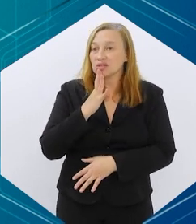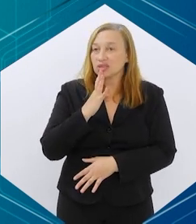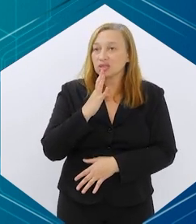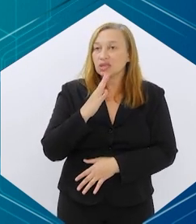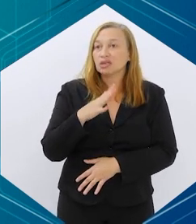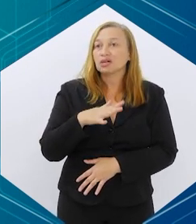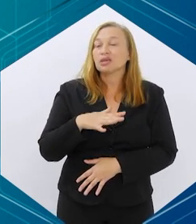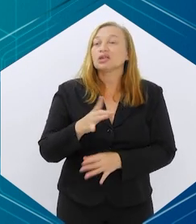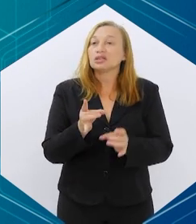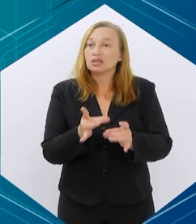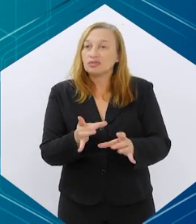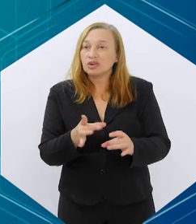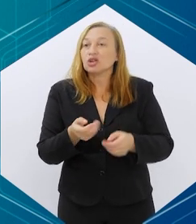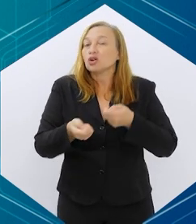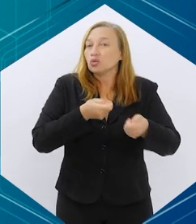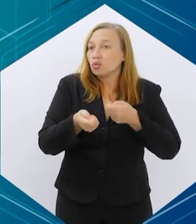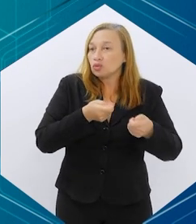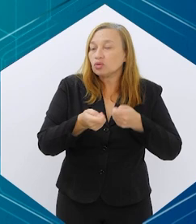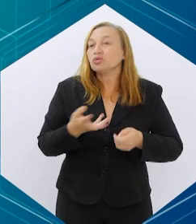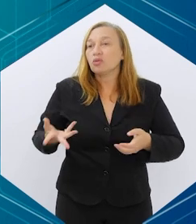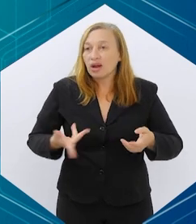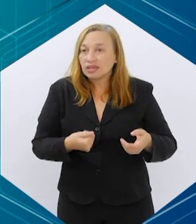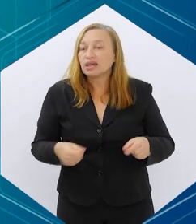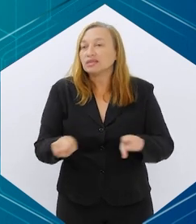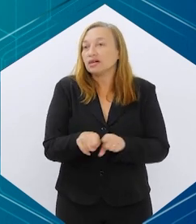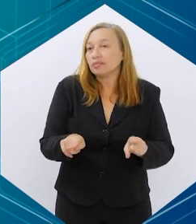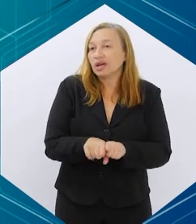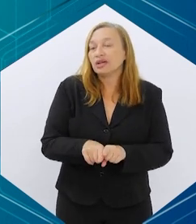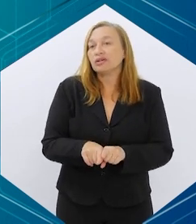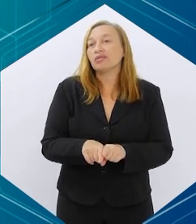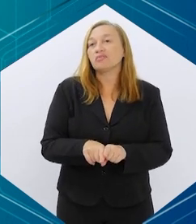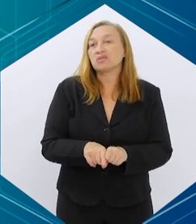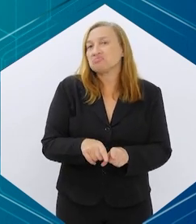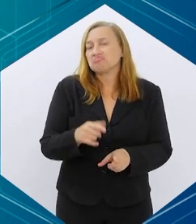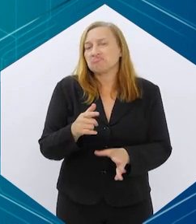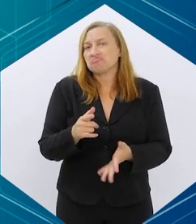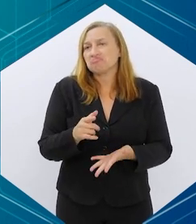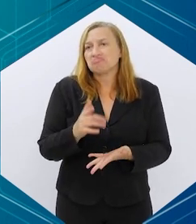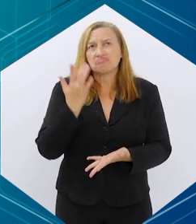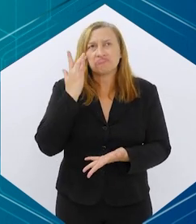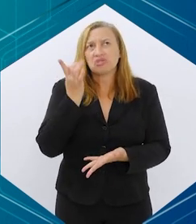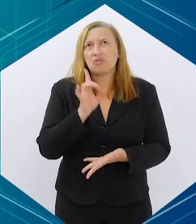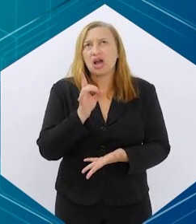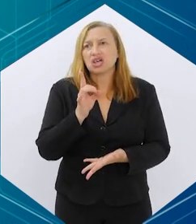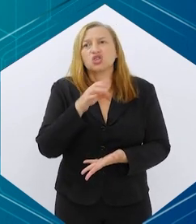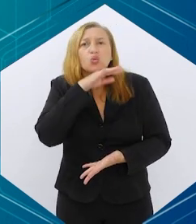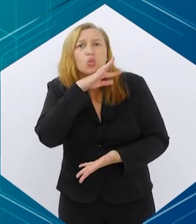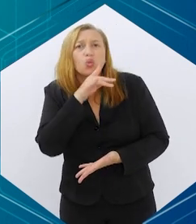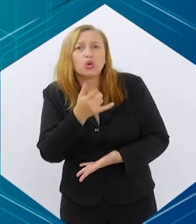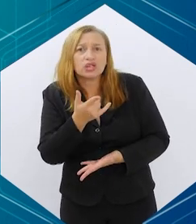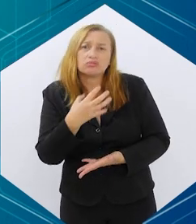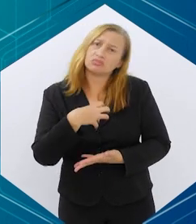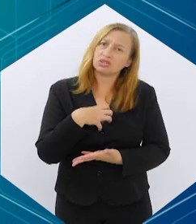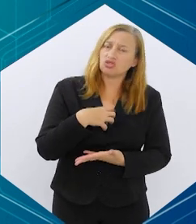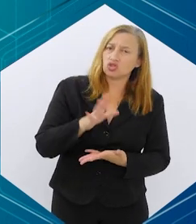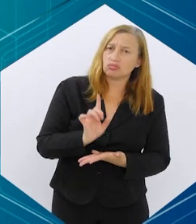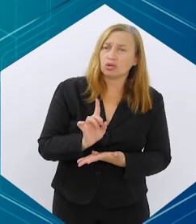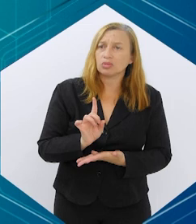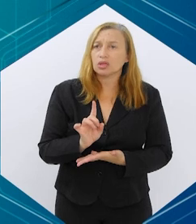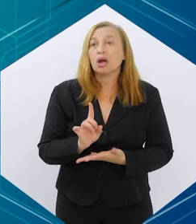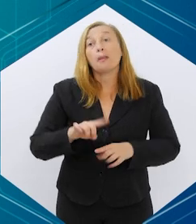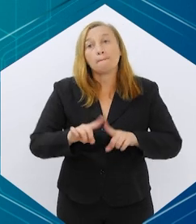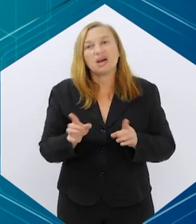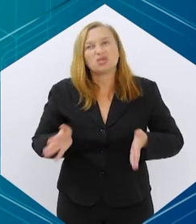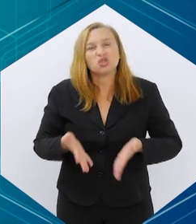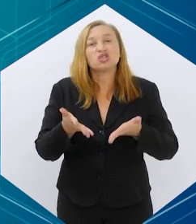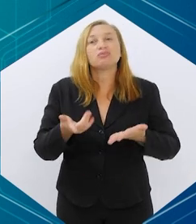e que tem todo um controle de qualidade também envolvido, então, não acho que seja ruim nesse sentido,